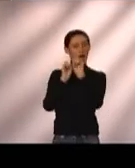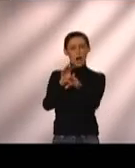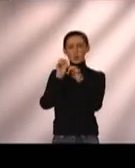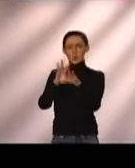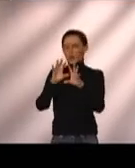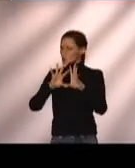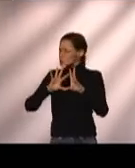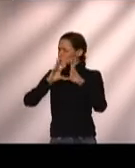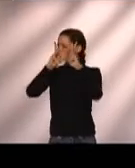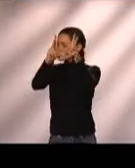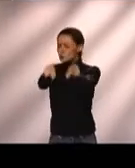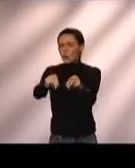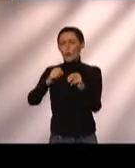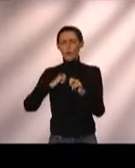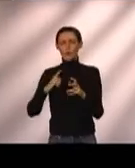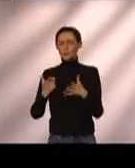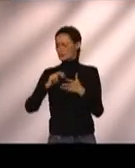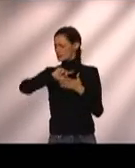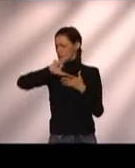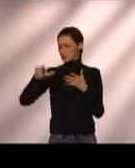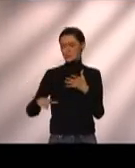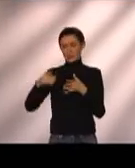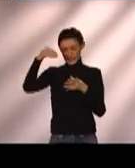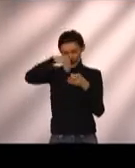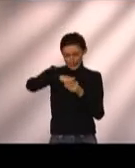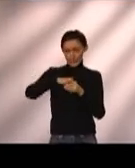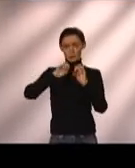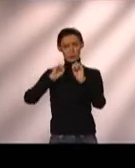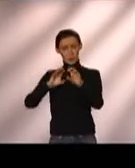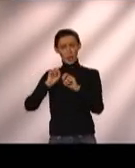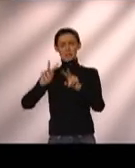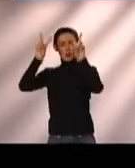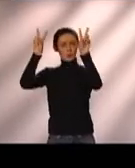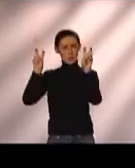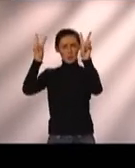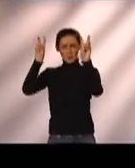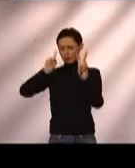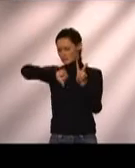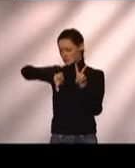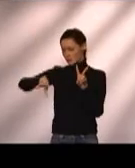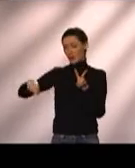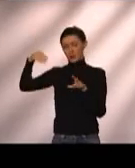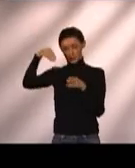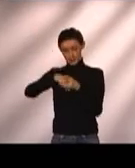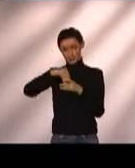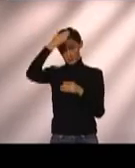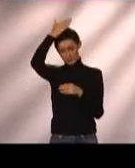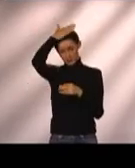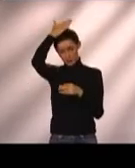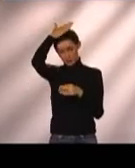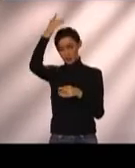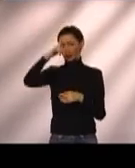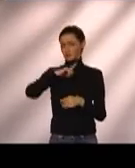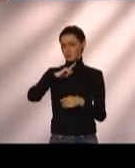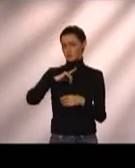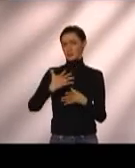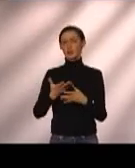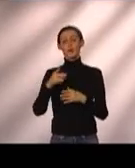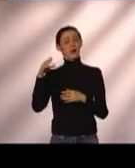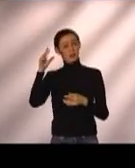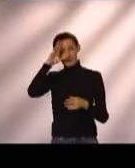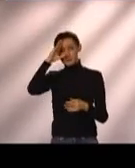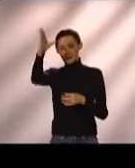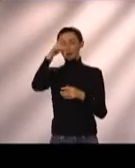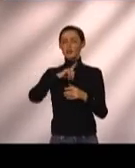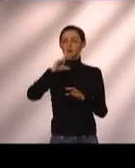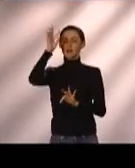educação como um todo, aos temas que são discutidos nesse momento na educação pública do Paraná e o mais importante é